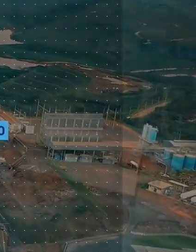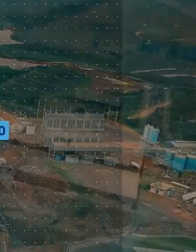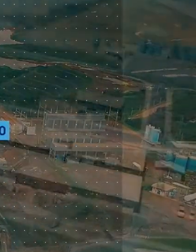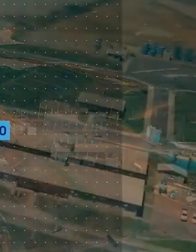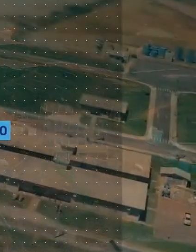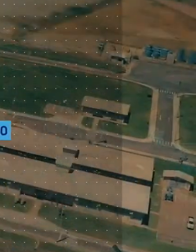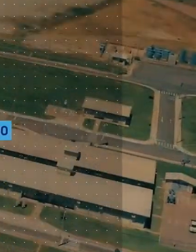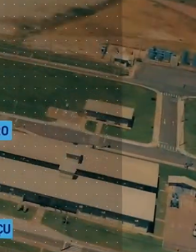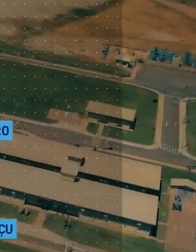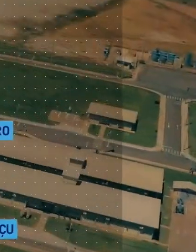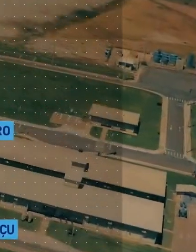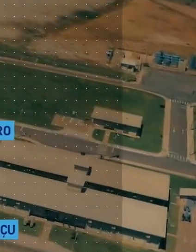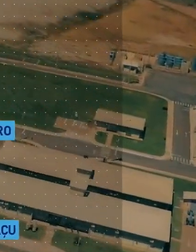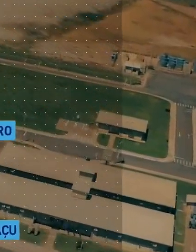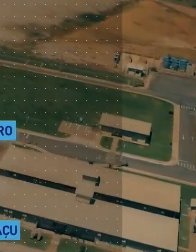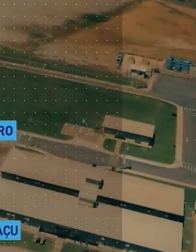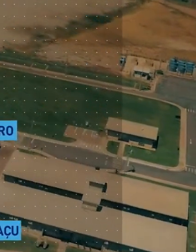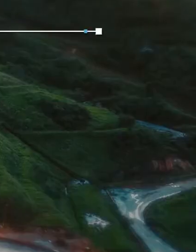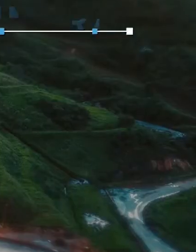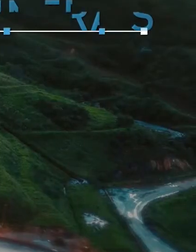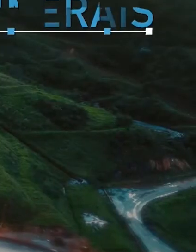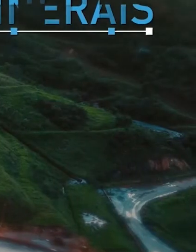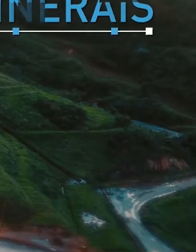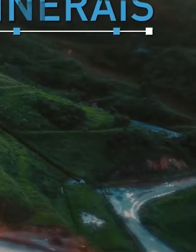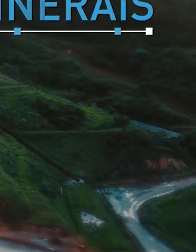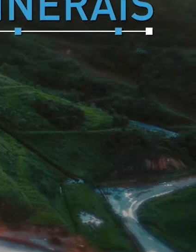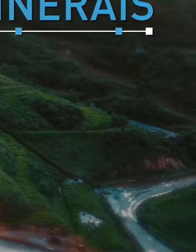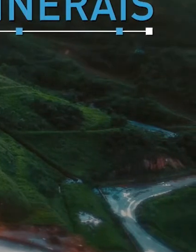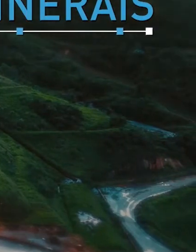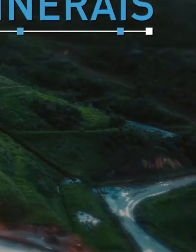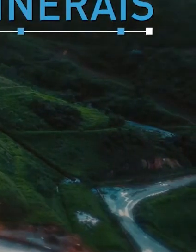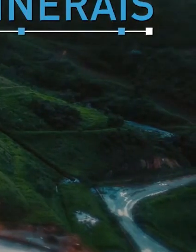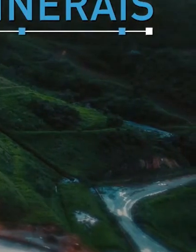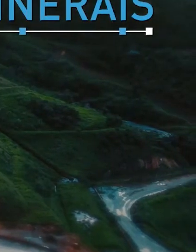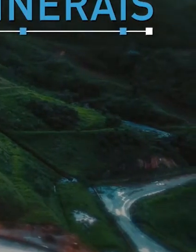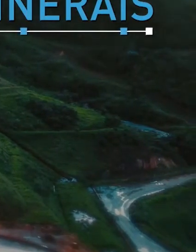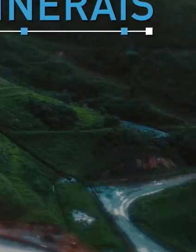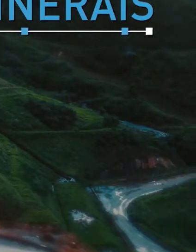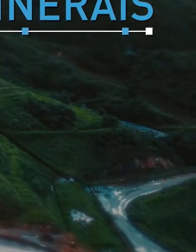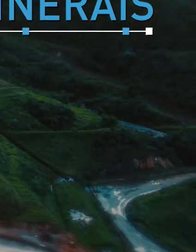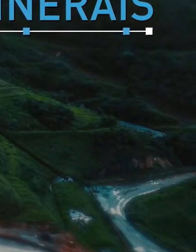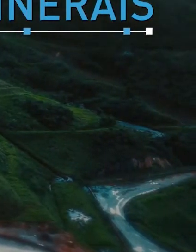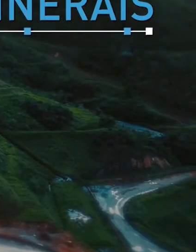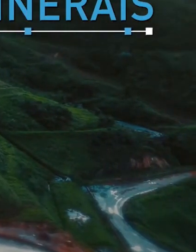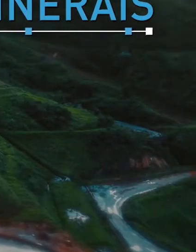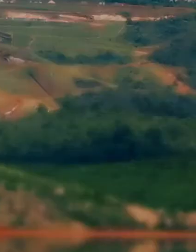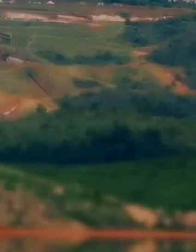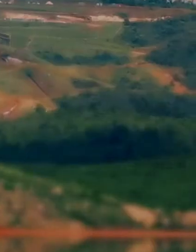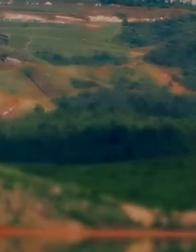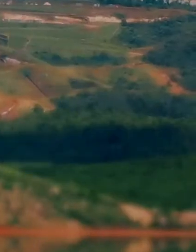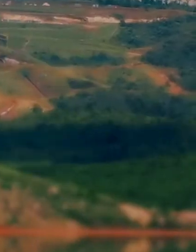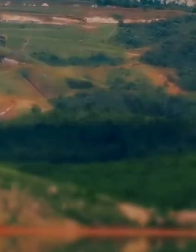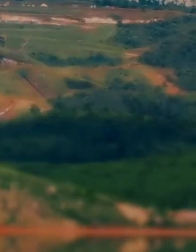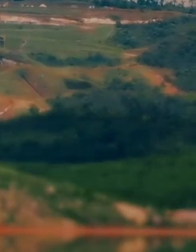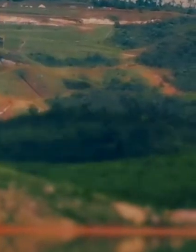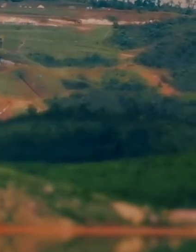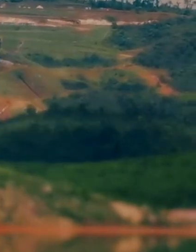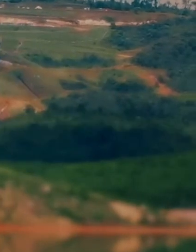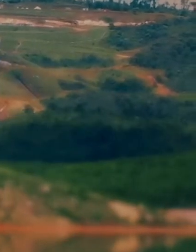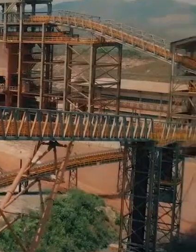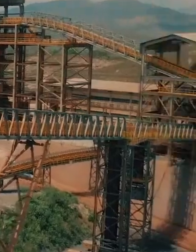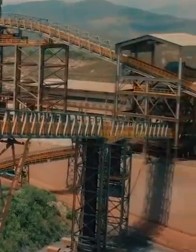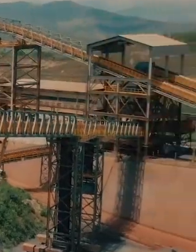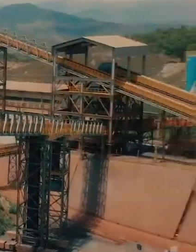Sistema Minas-Rio foi inaugurado. Essa operação integra todas as etapas. Lavra,